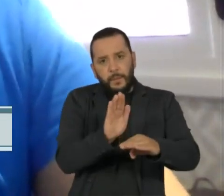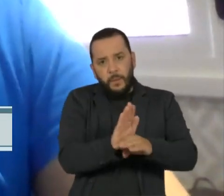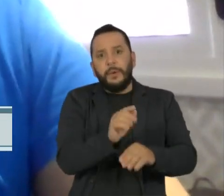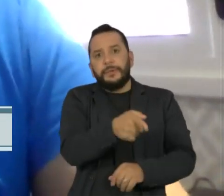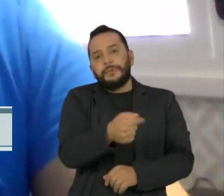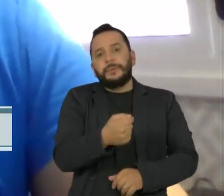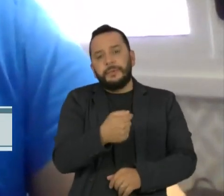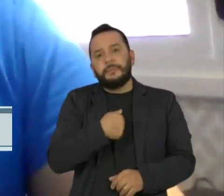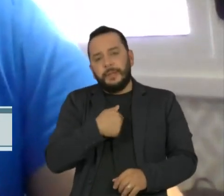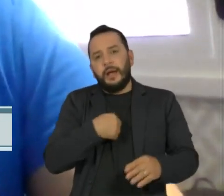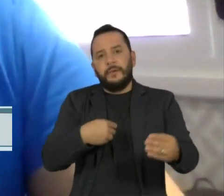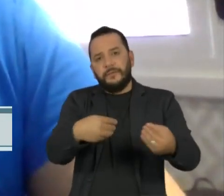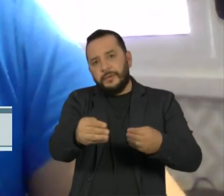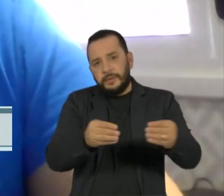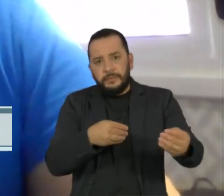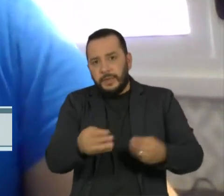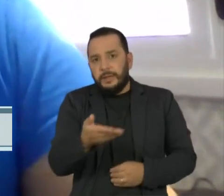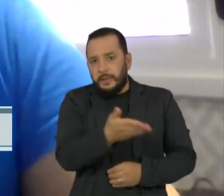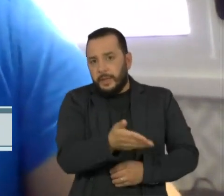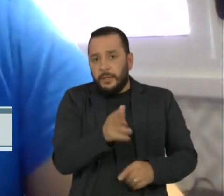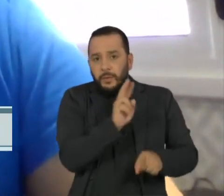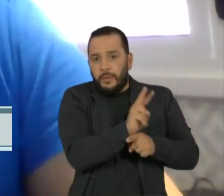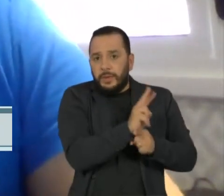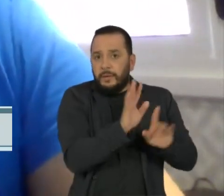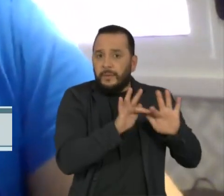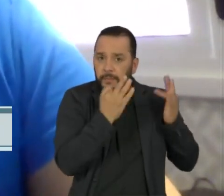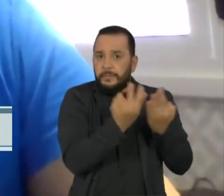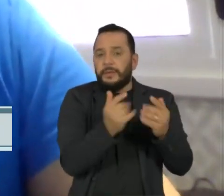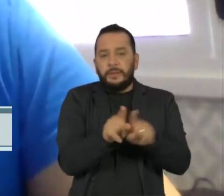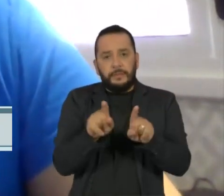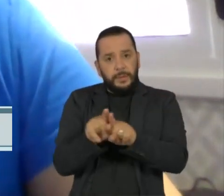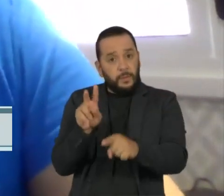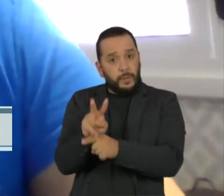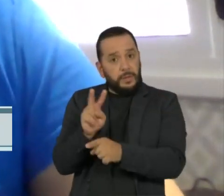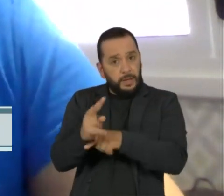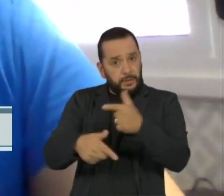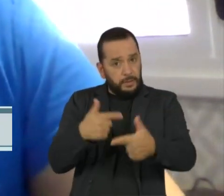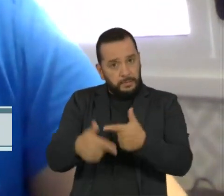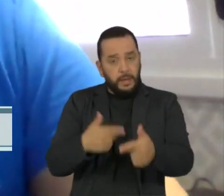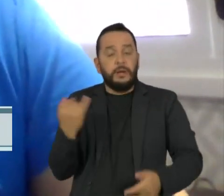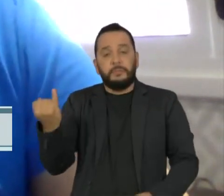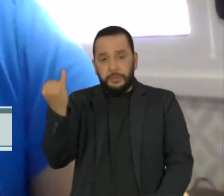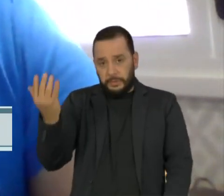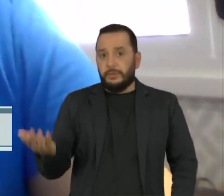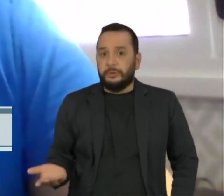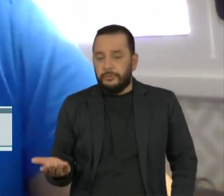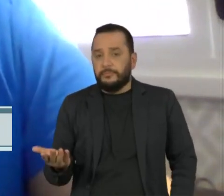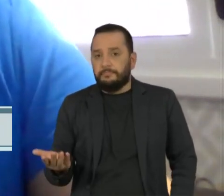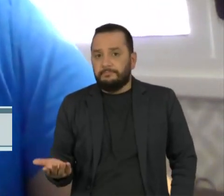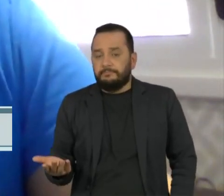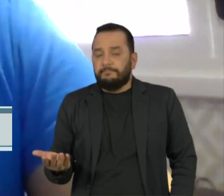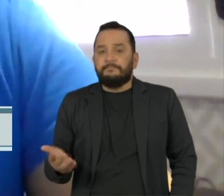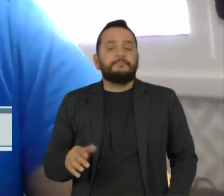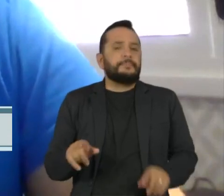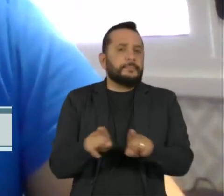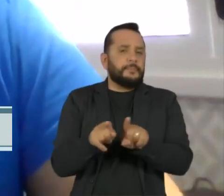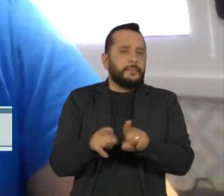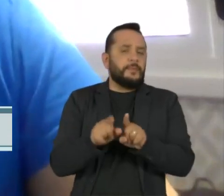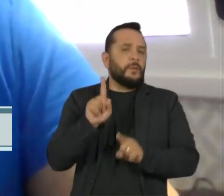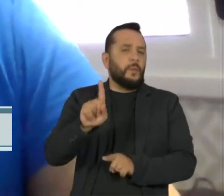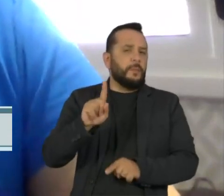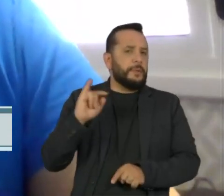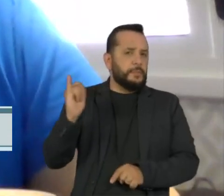cuidar ao mesmo tempo da família e do trabalho. Agora, eu queria falar sobre uma questão muito específica que a gente tem